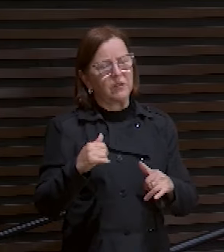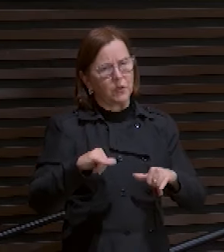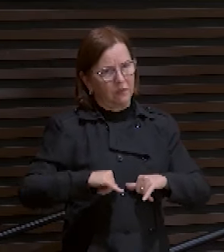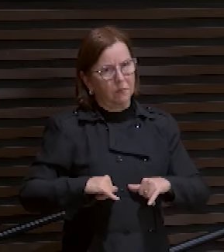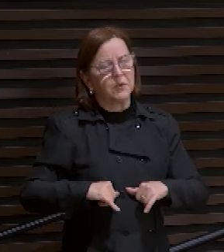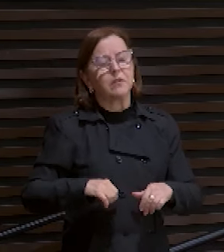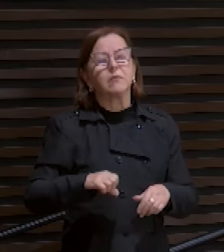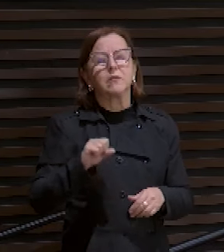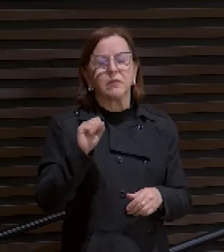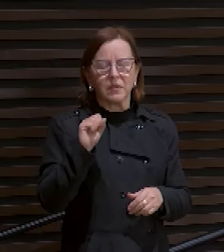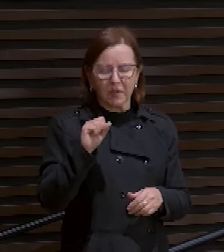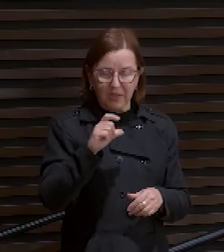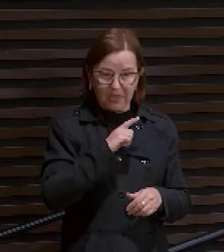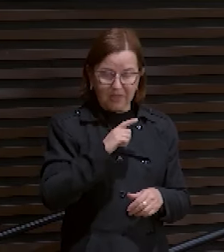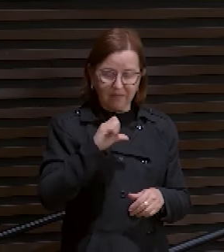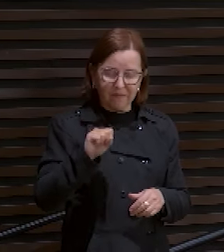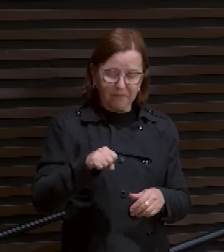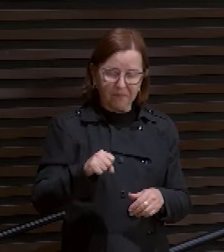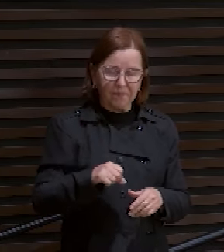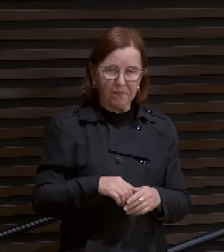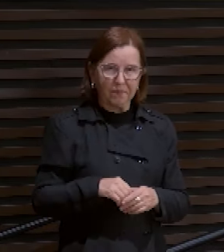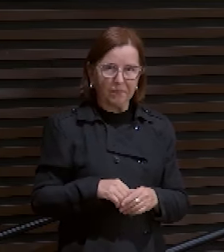muito. Agora.